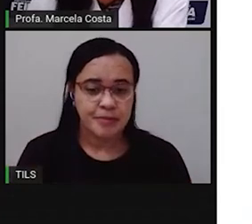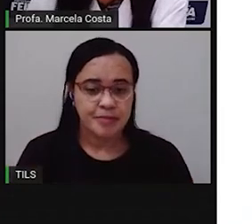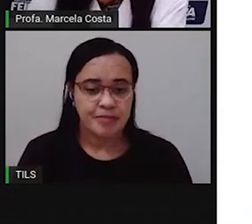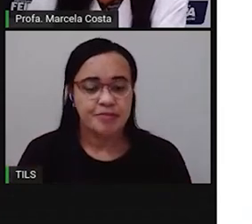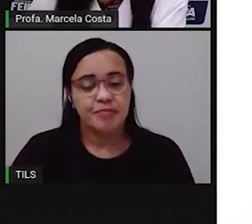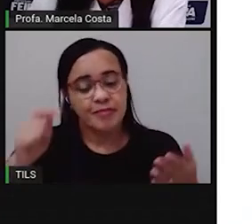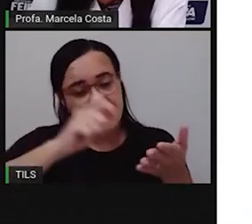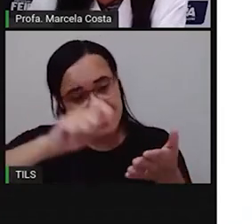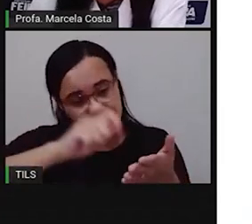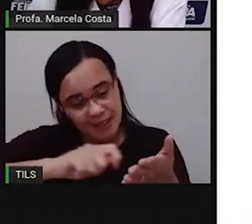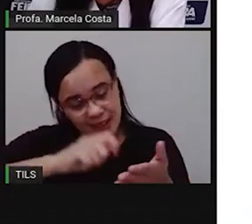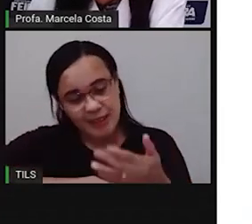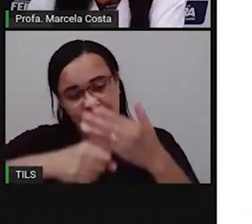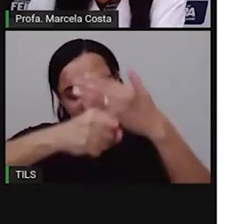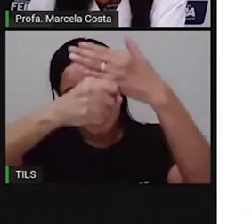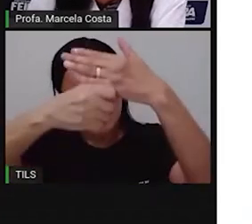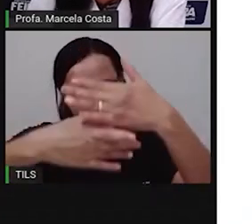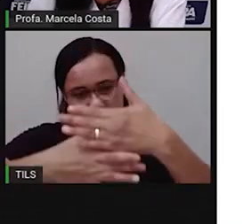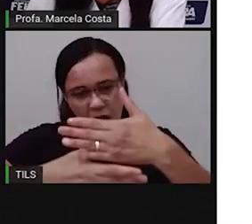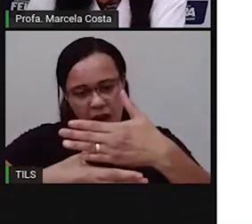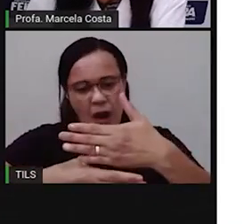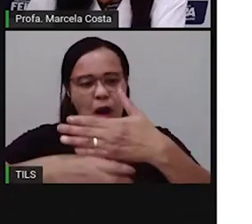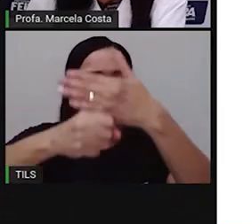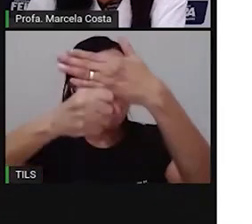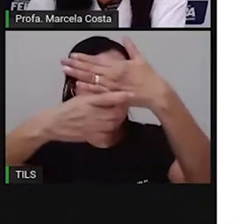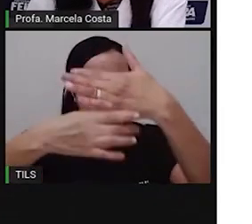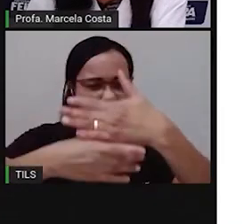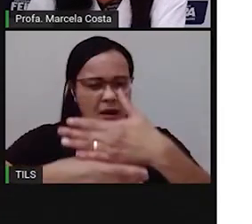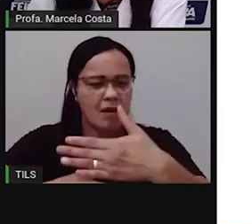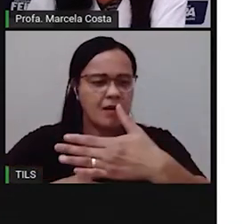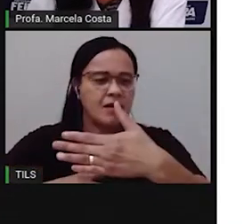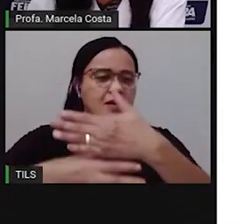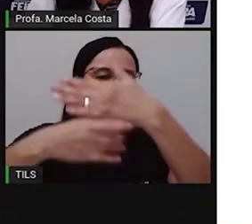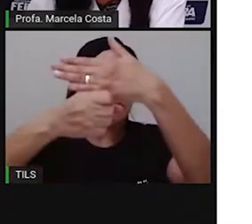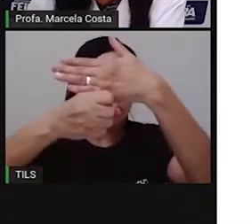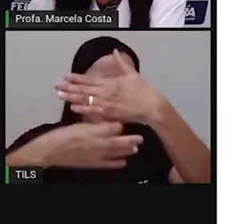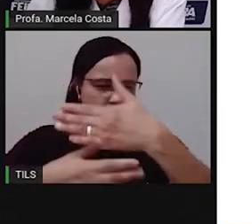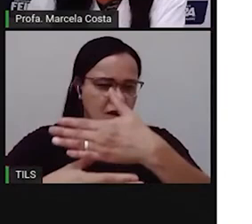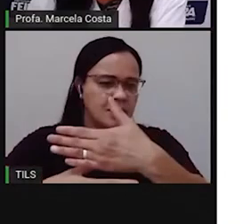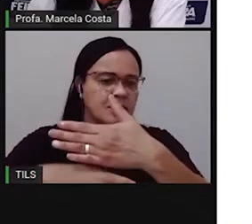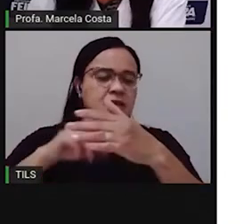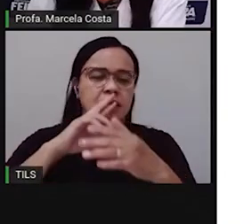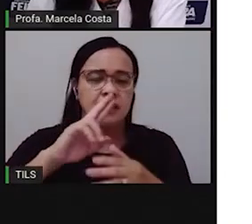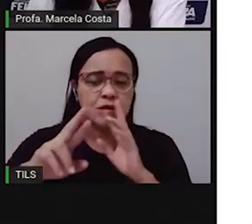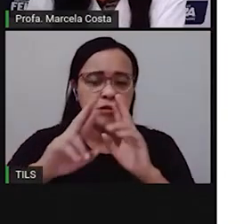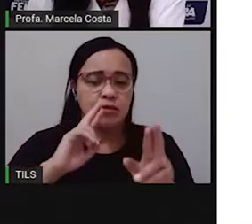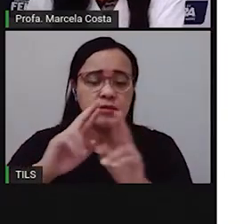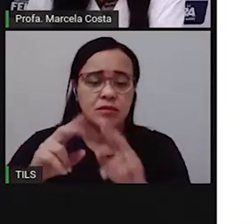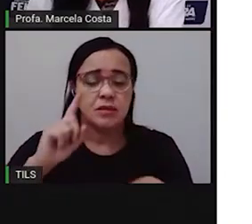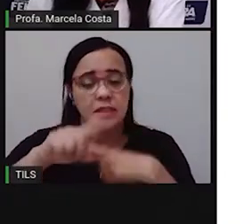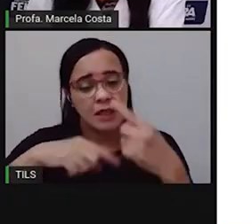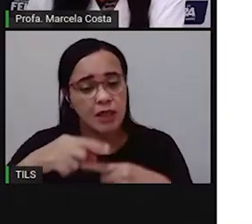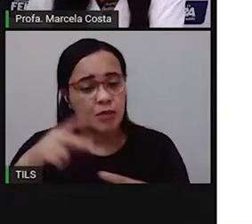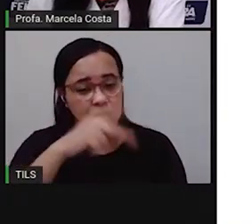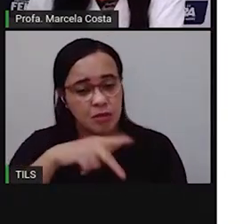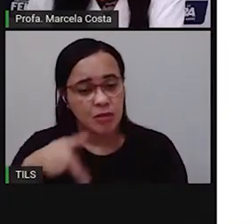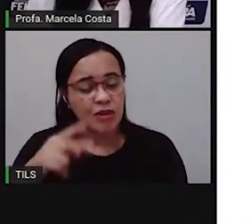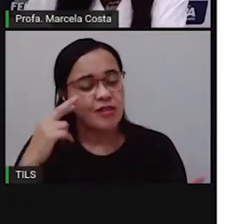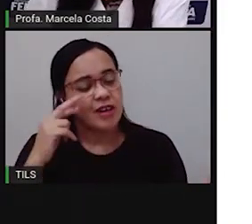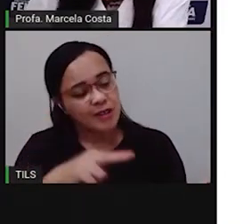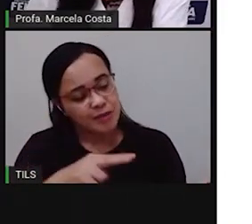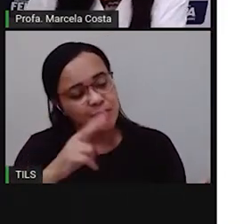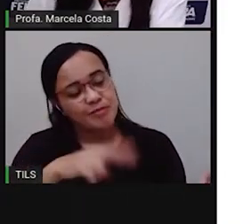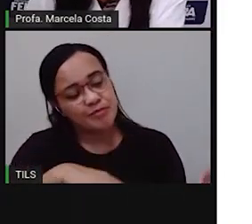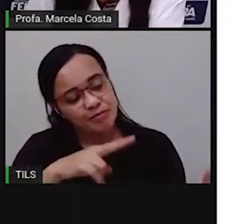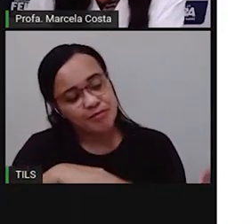Escreva aí no chat para que eu possa ler e ver aí a sua resposta. Agora, crianças,